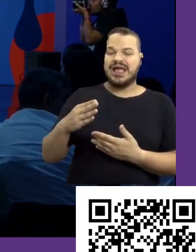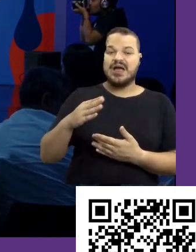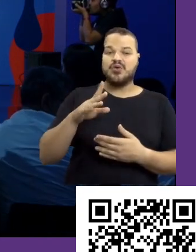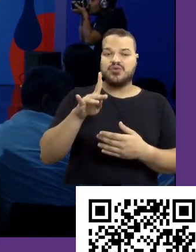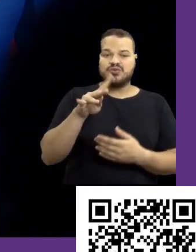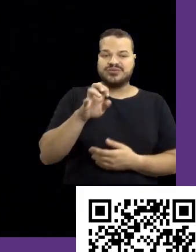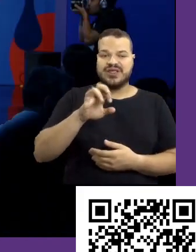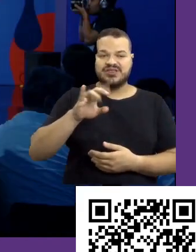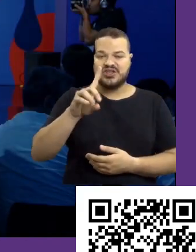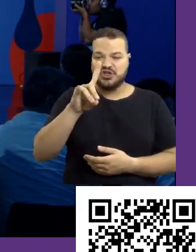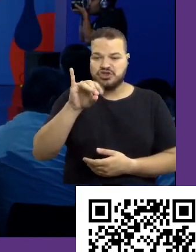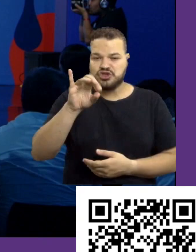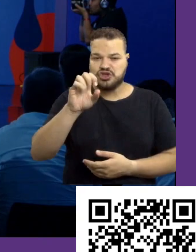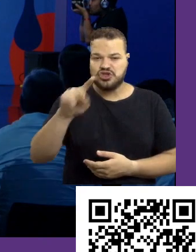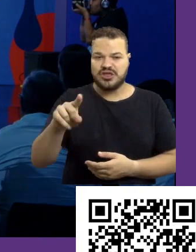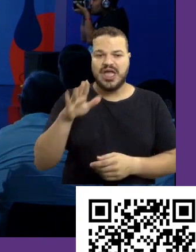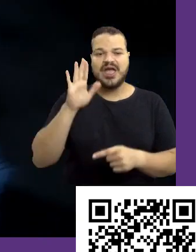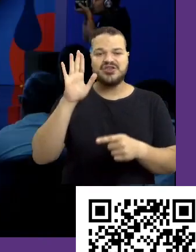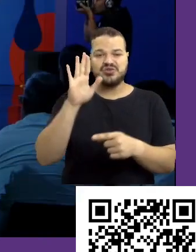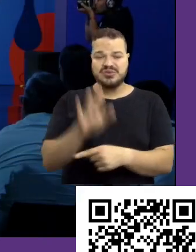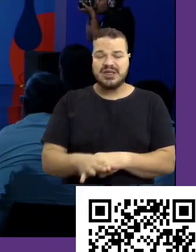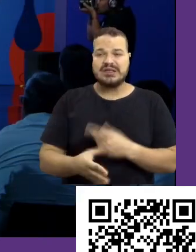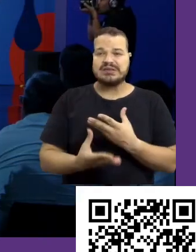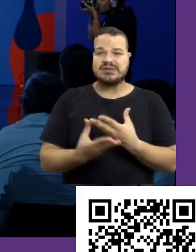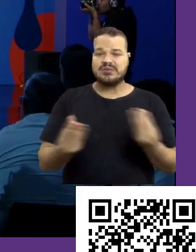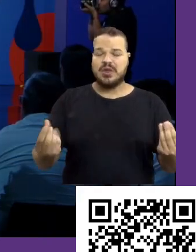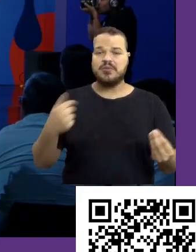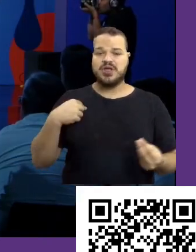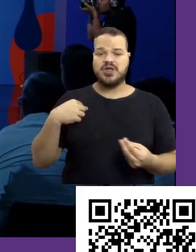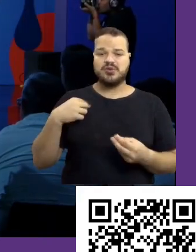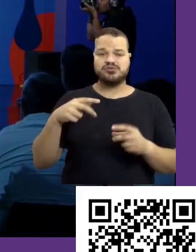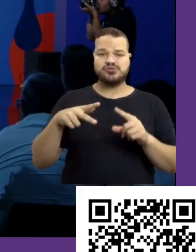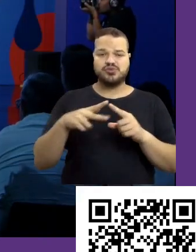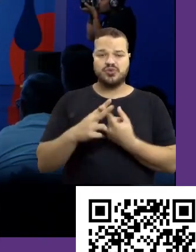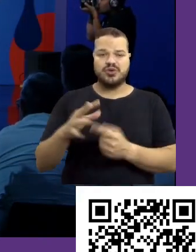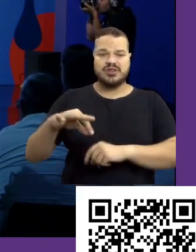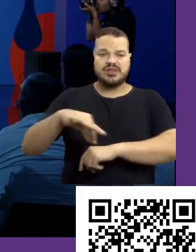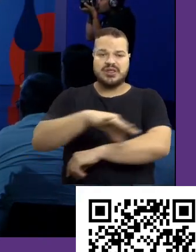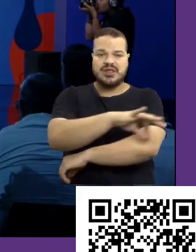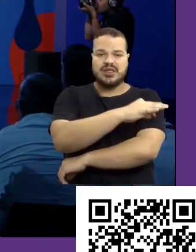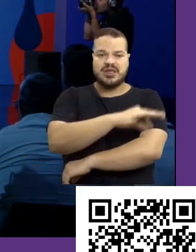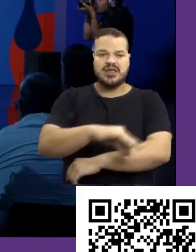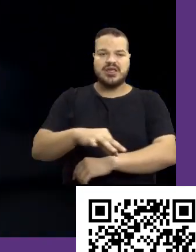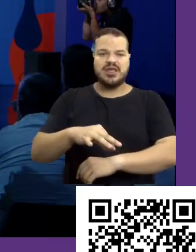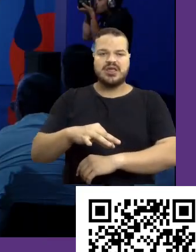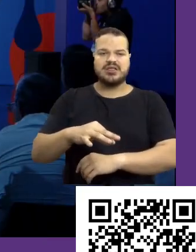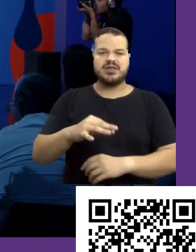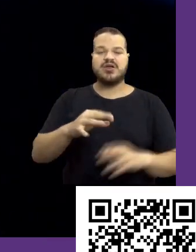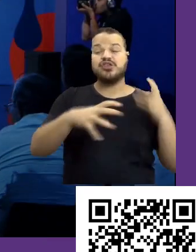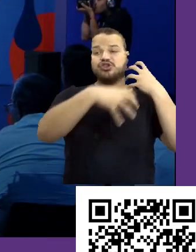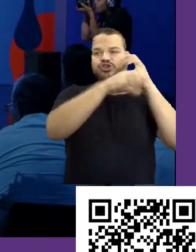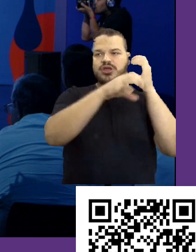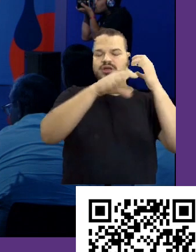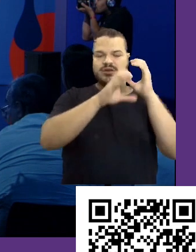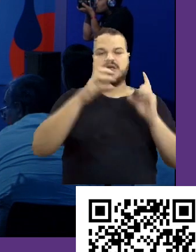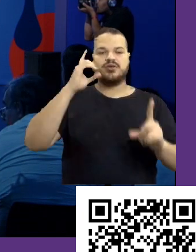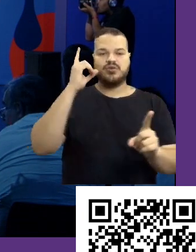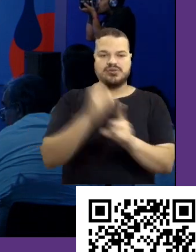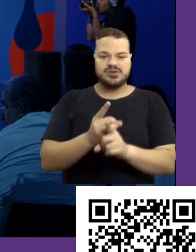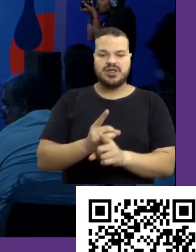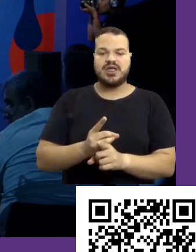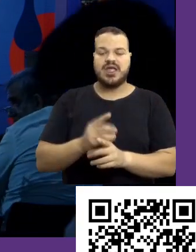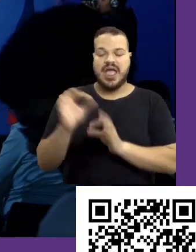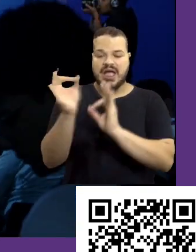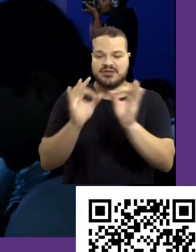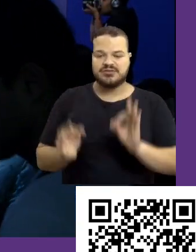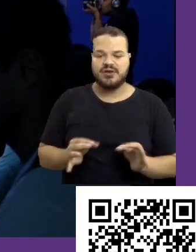muito, porque eu estou na engenharia, cheguei no oitavo período, e me identifiquei com a administração, comunicação